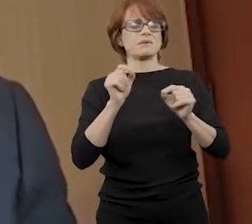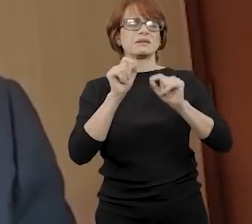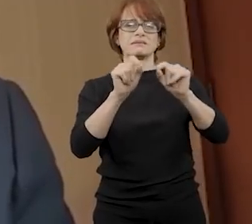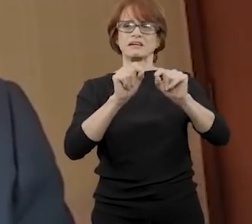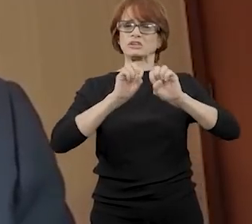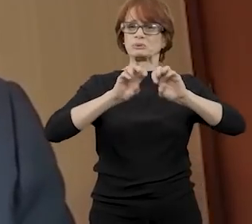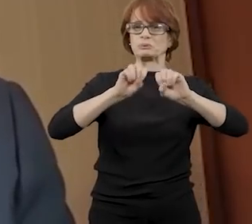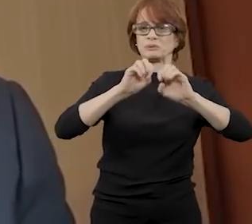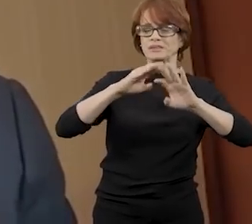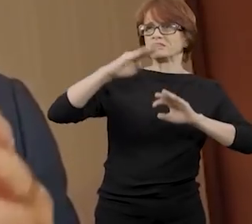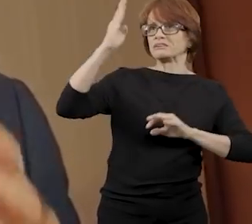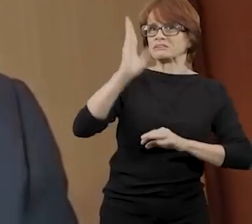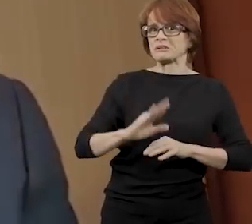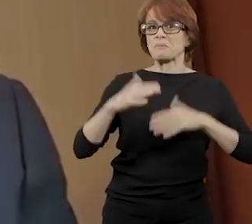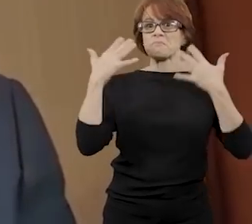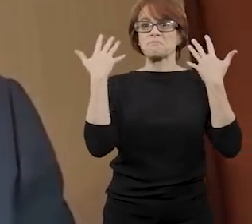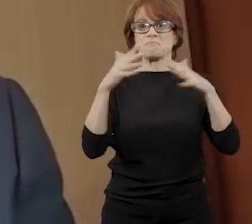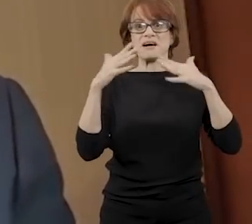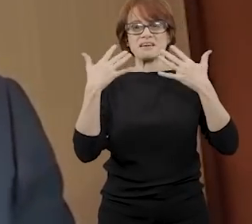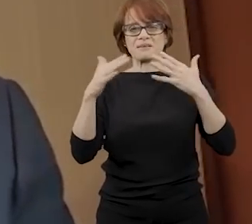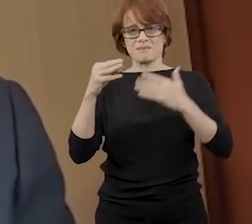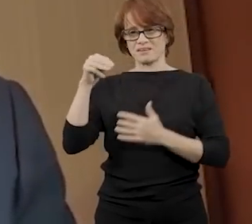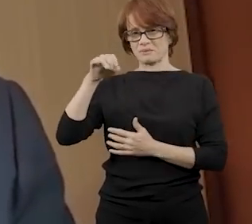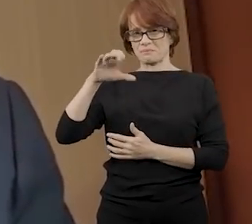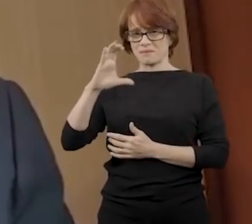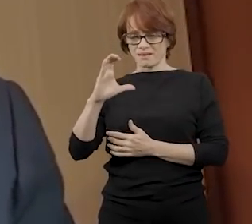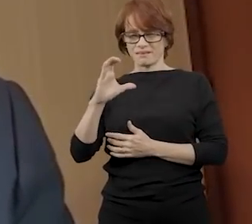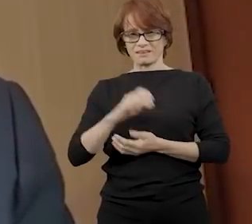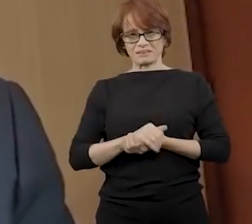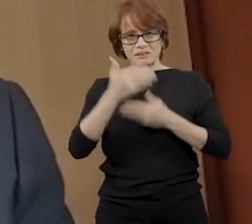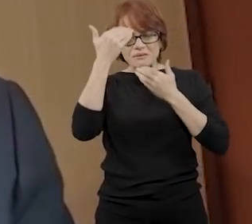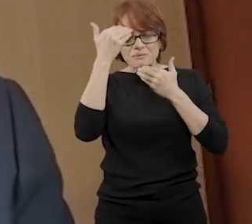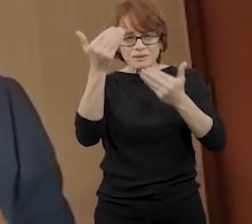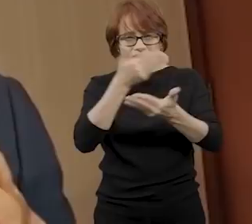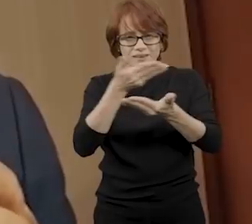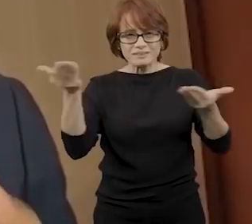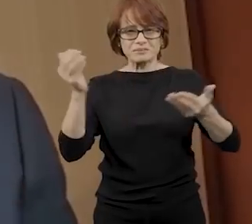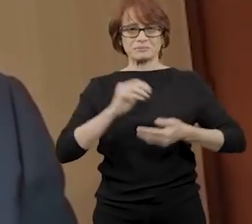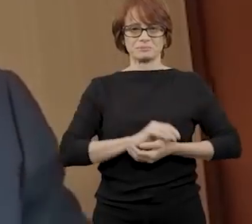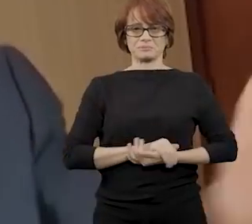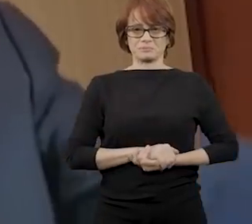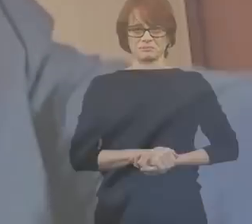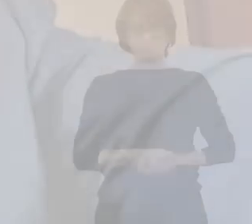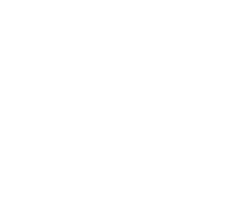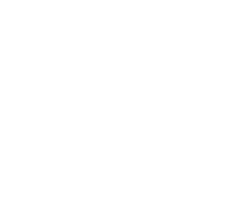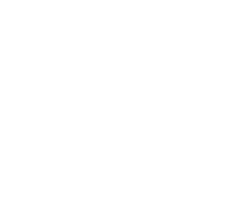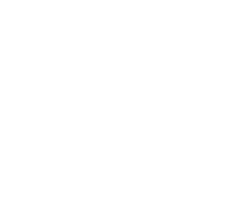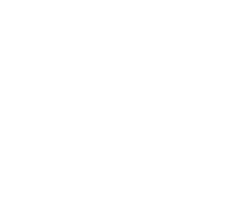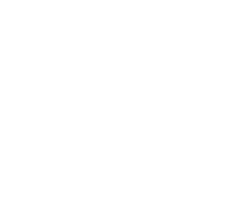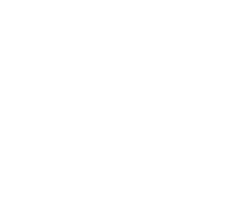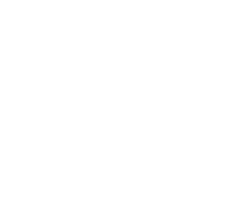instituições nacionais. Parabéns ao Ministério da Educação pela iniciativa. Muito obrigado.